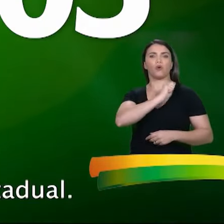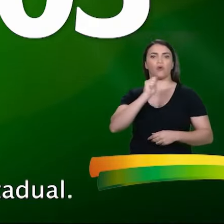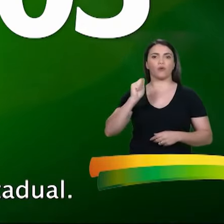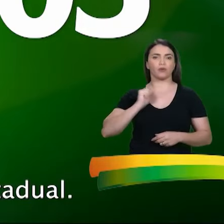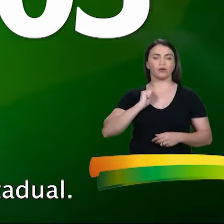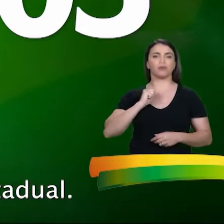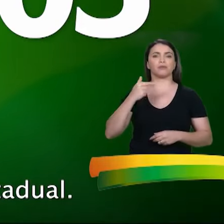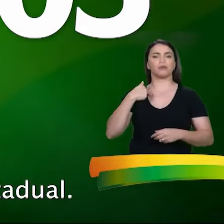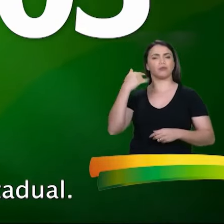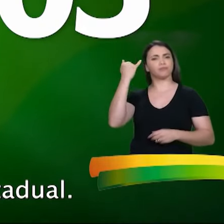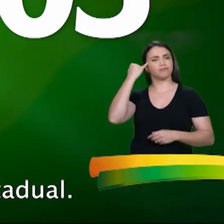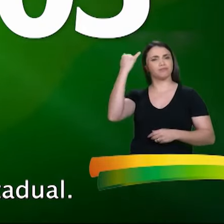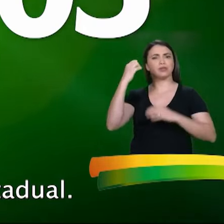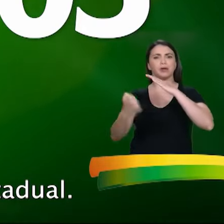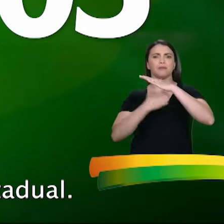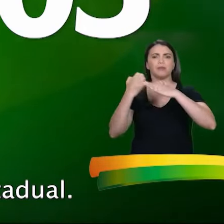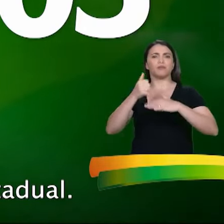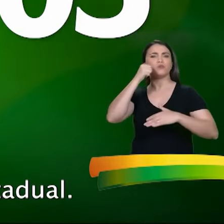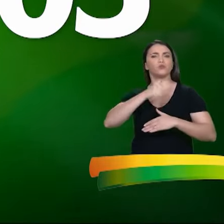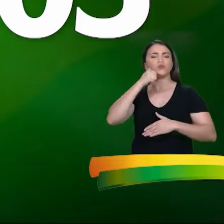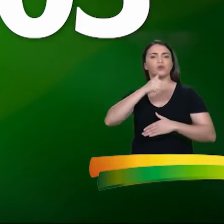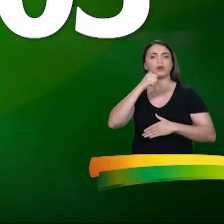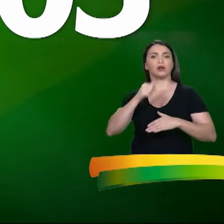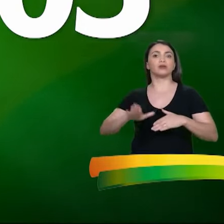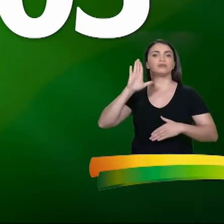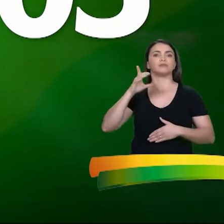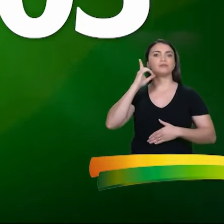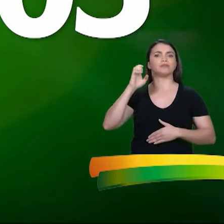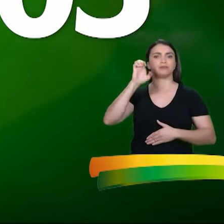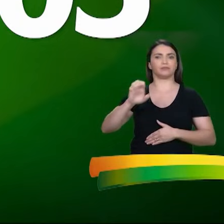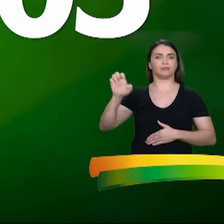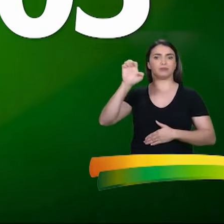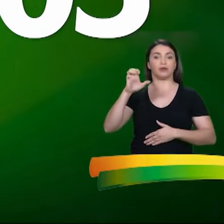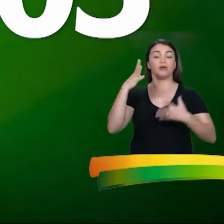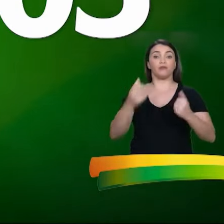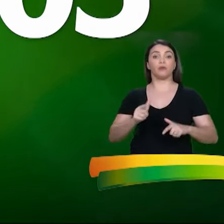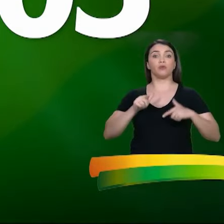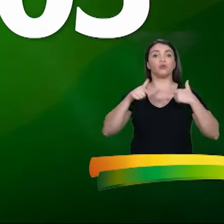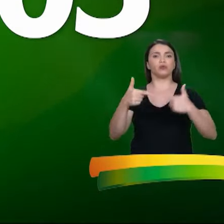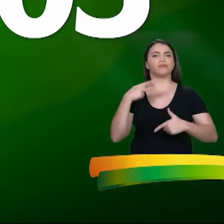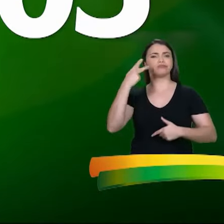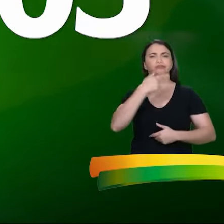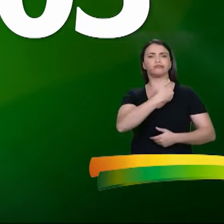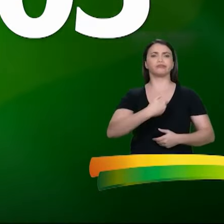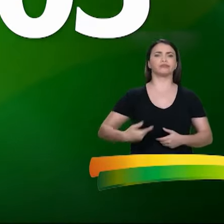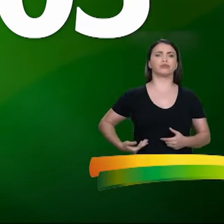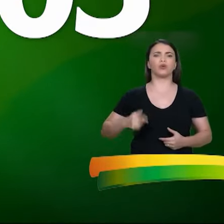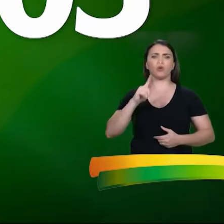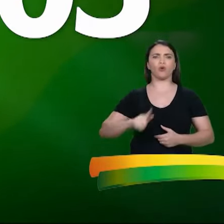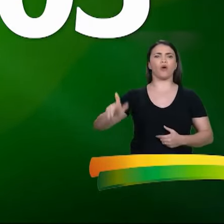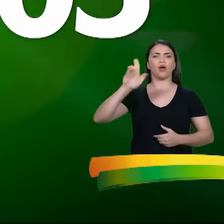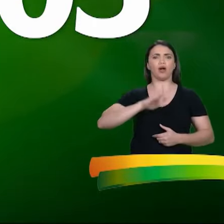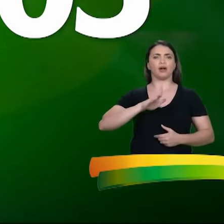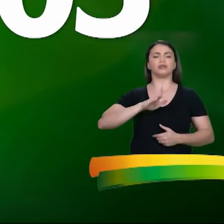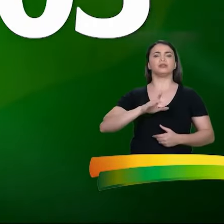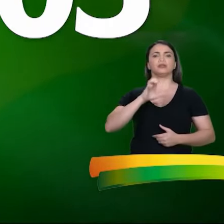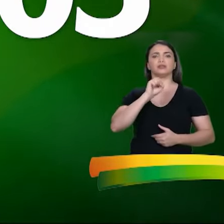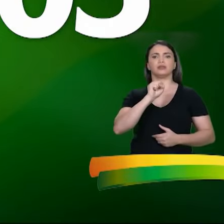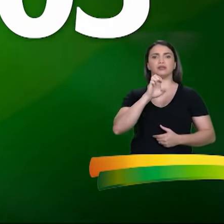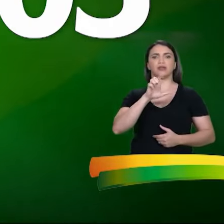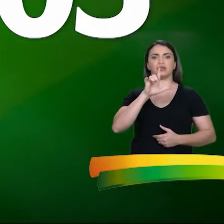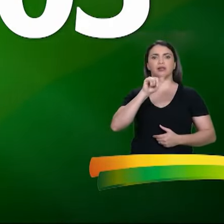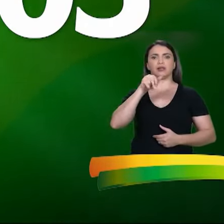projeto Empreenda Mulher e candidata a deputado estadual. Vamos lutar por políticas públicas para Goiás. Celiane da SOS